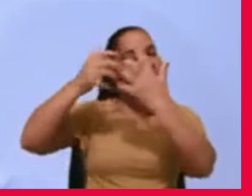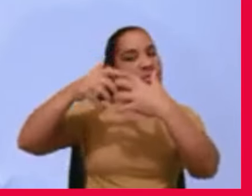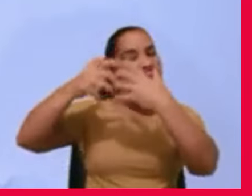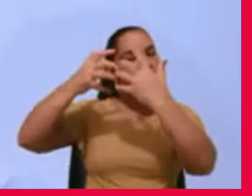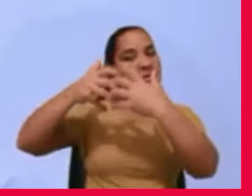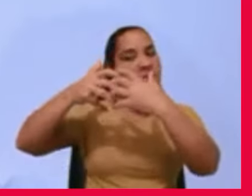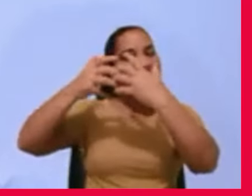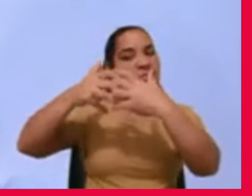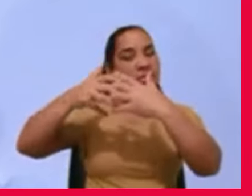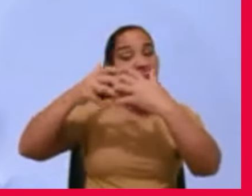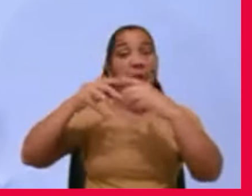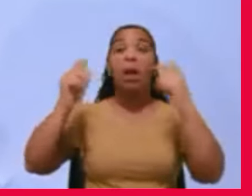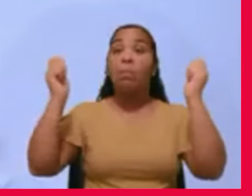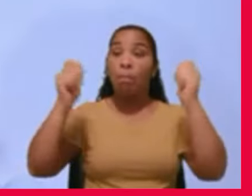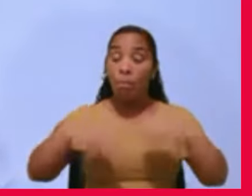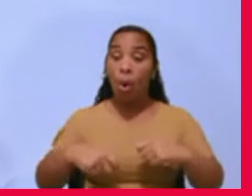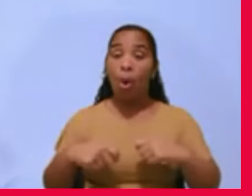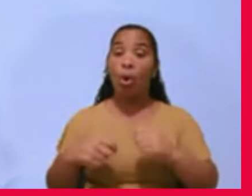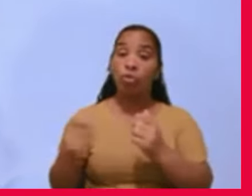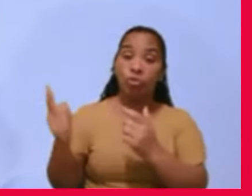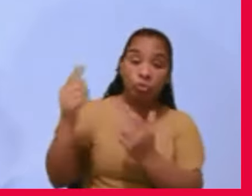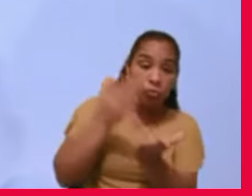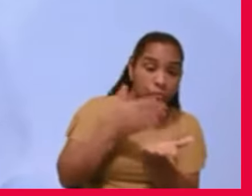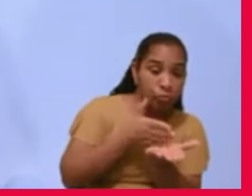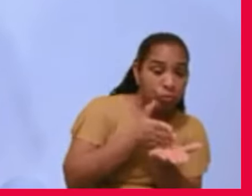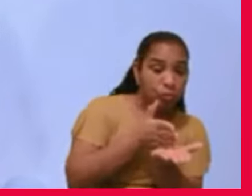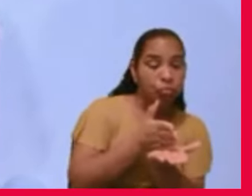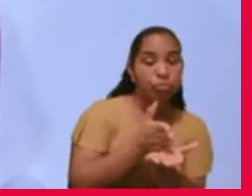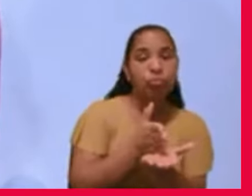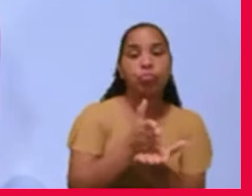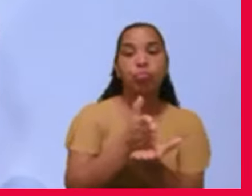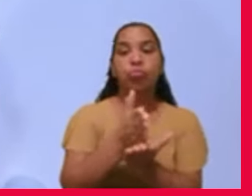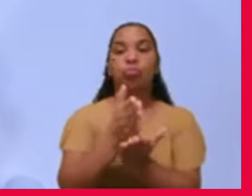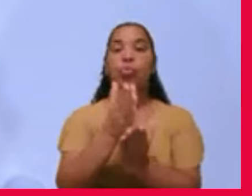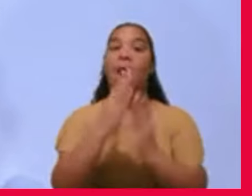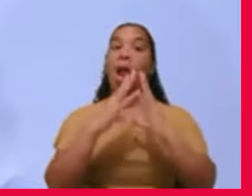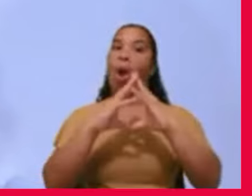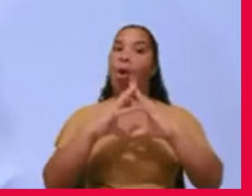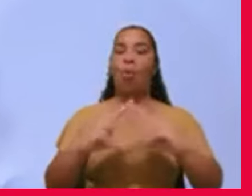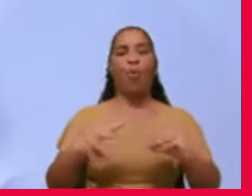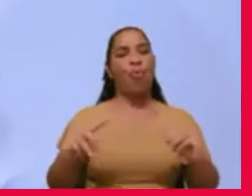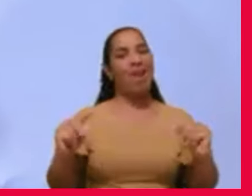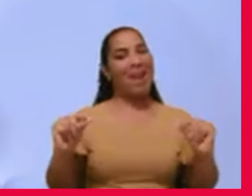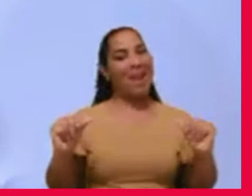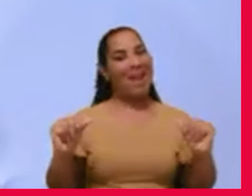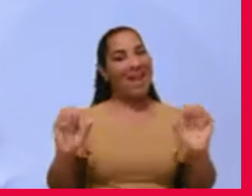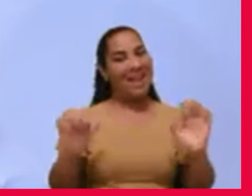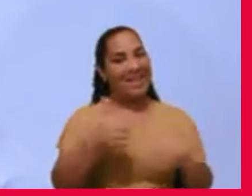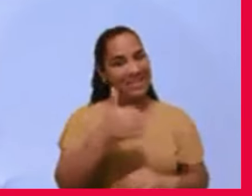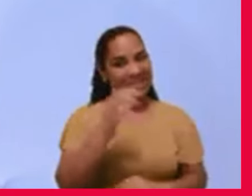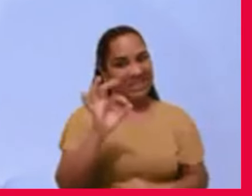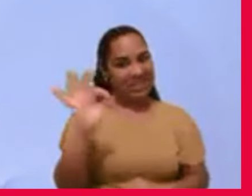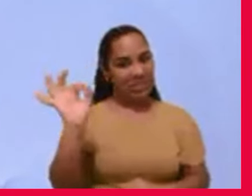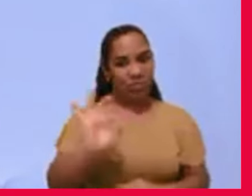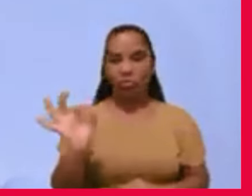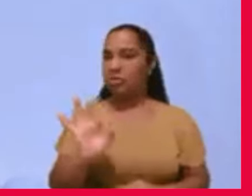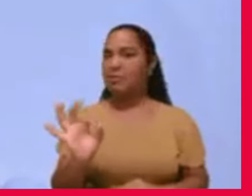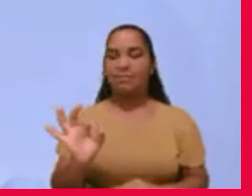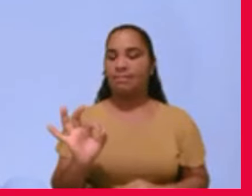recuperar-se. Curar. É muito difícil uma pessoa curada,